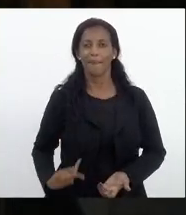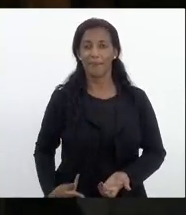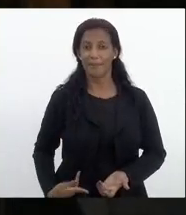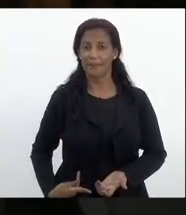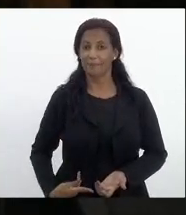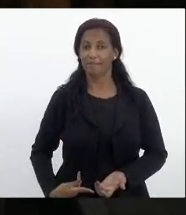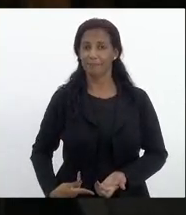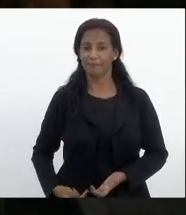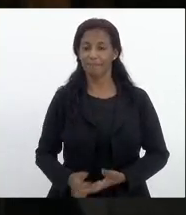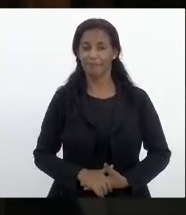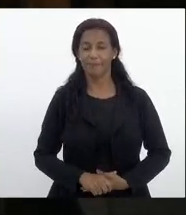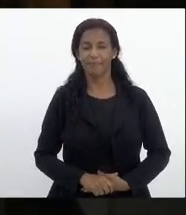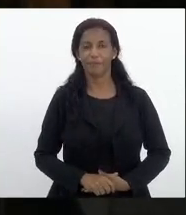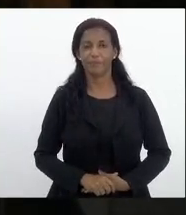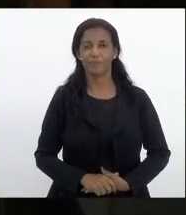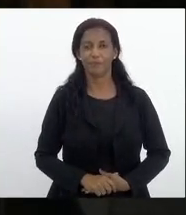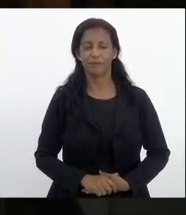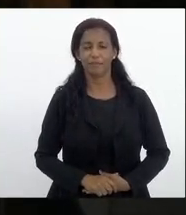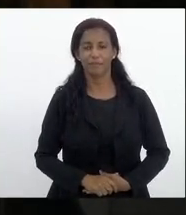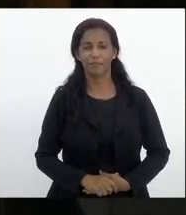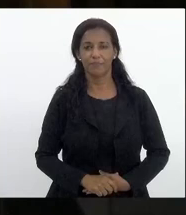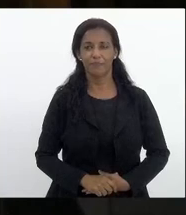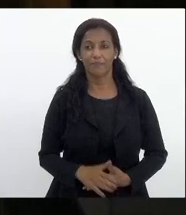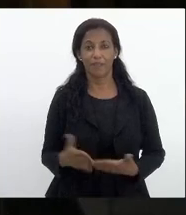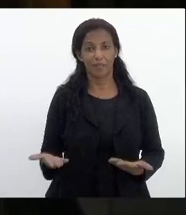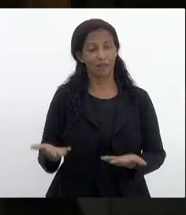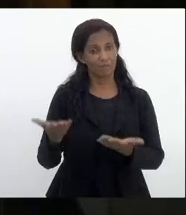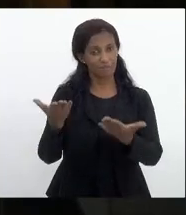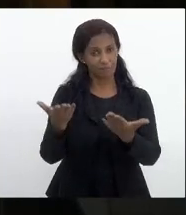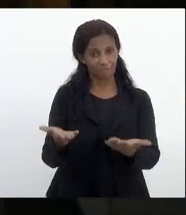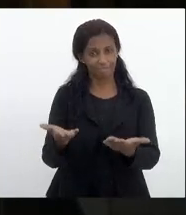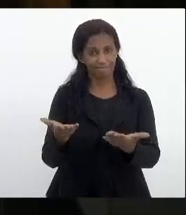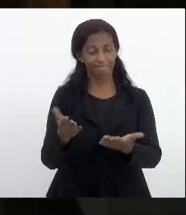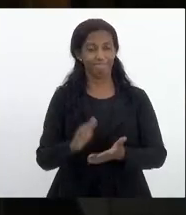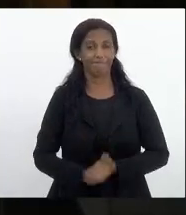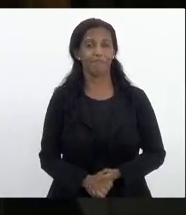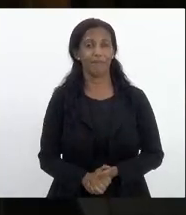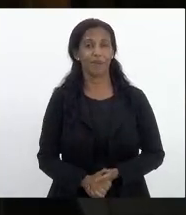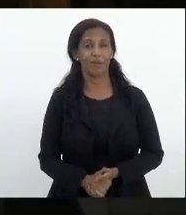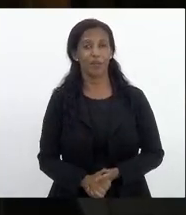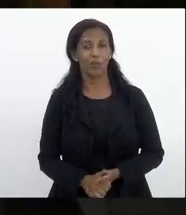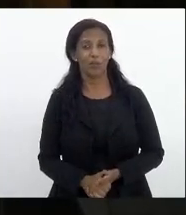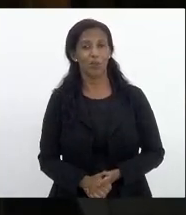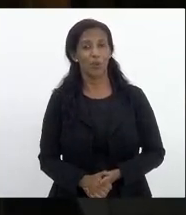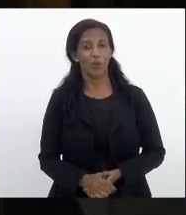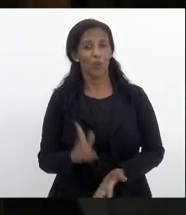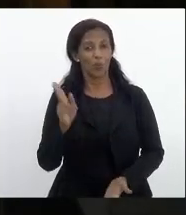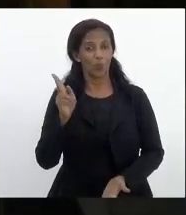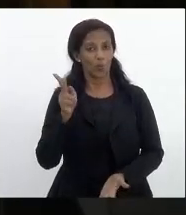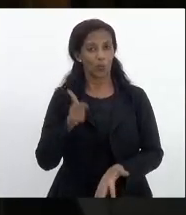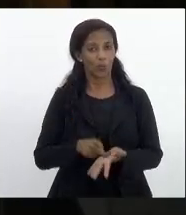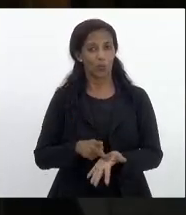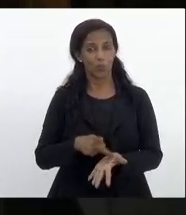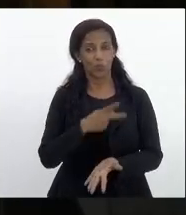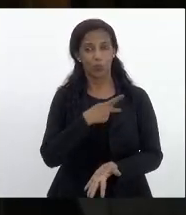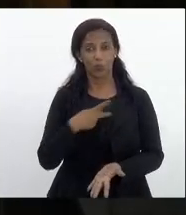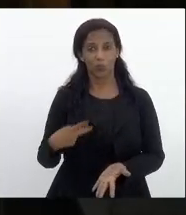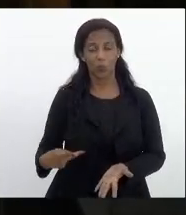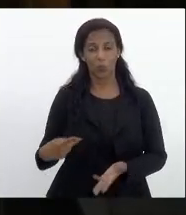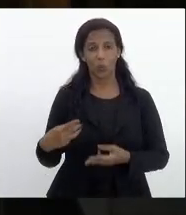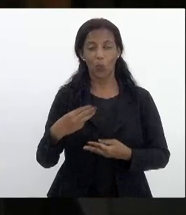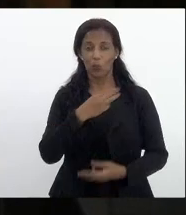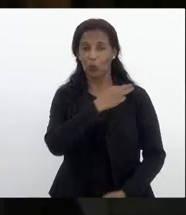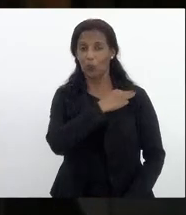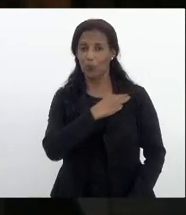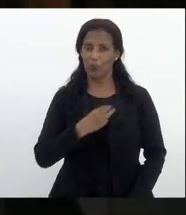república então está aí o atual presidente com o seu ministro